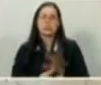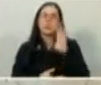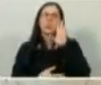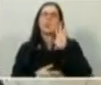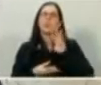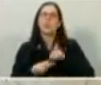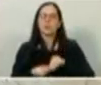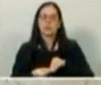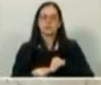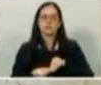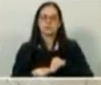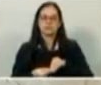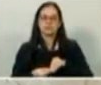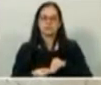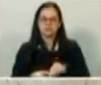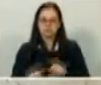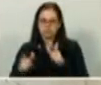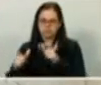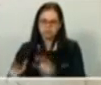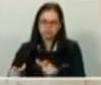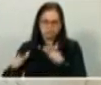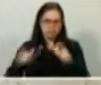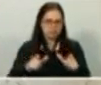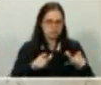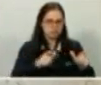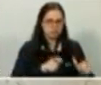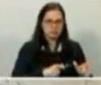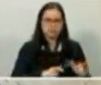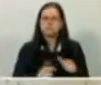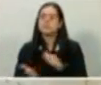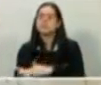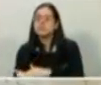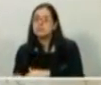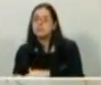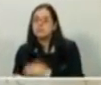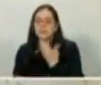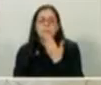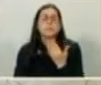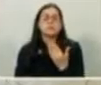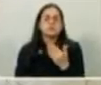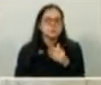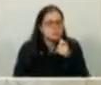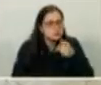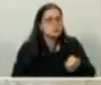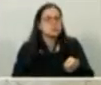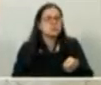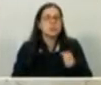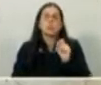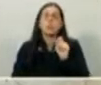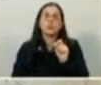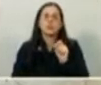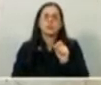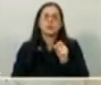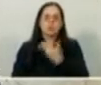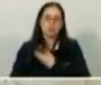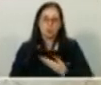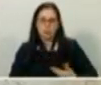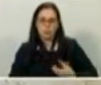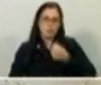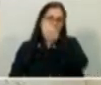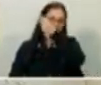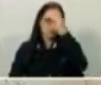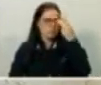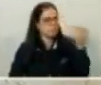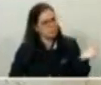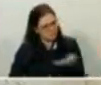olhando os bairros, a cidade, estamos cobrando, estamos pedindo, estamos exigindo a ação do poder público para